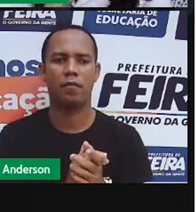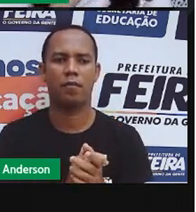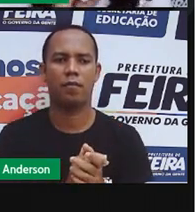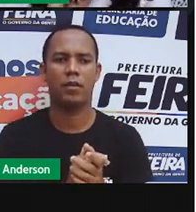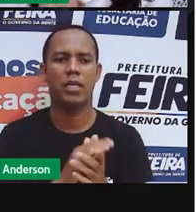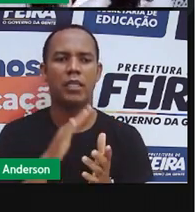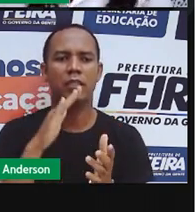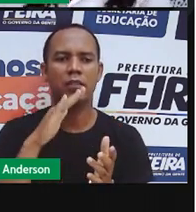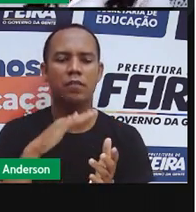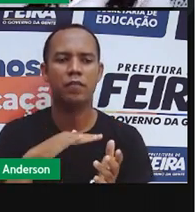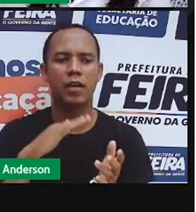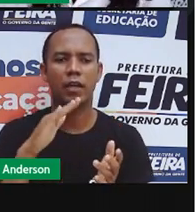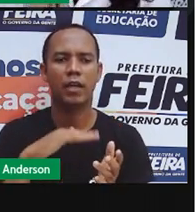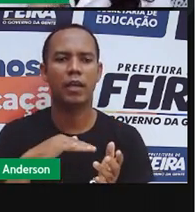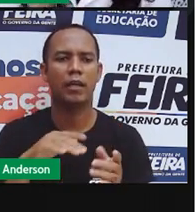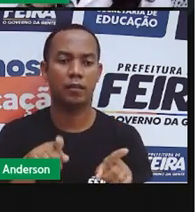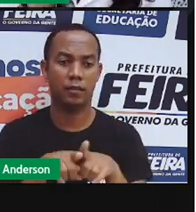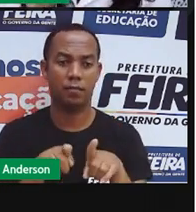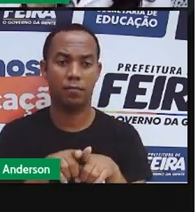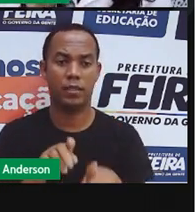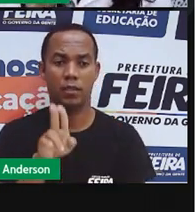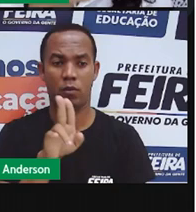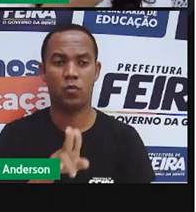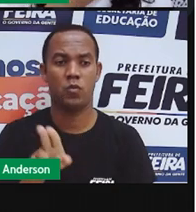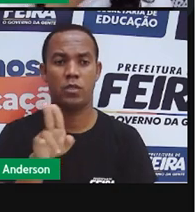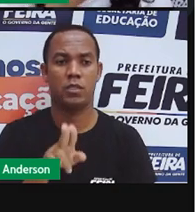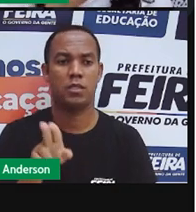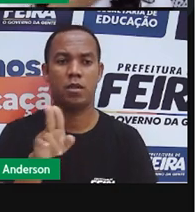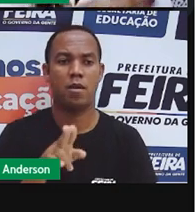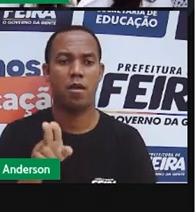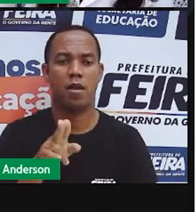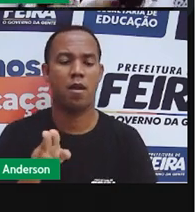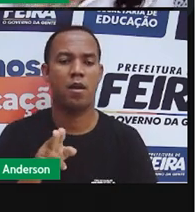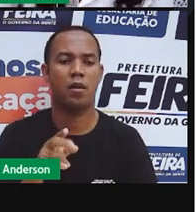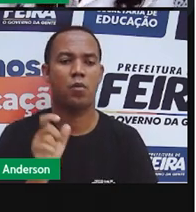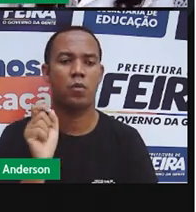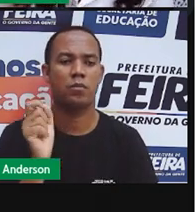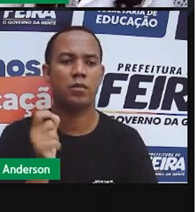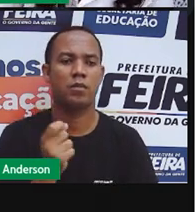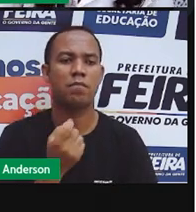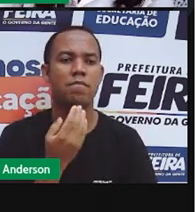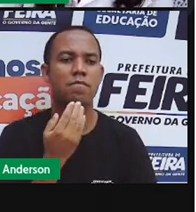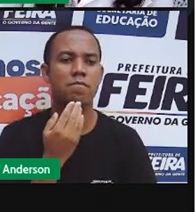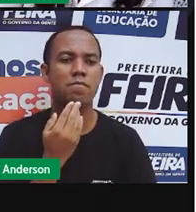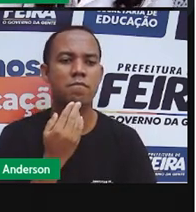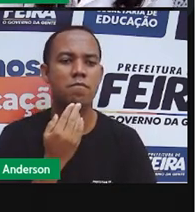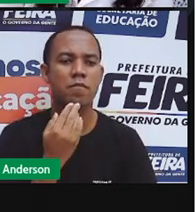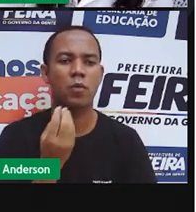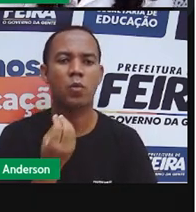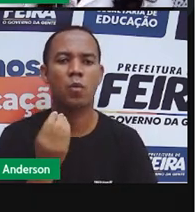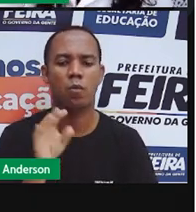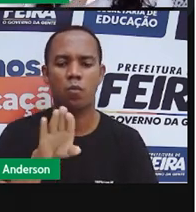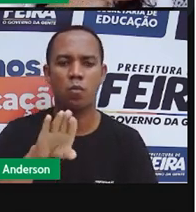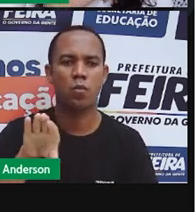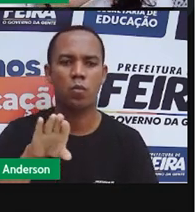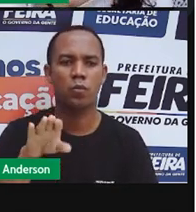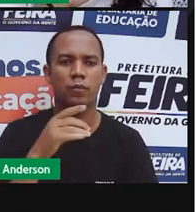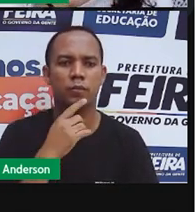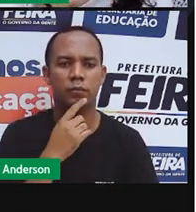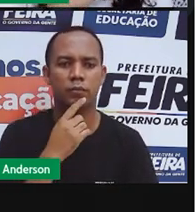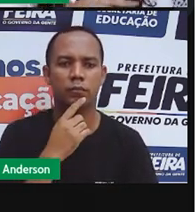pausadamente e utilizar os dedinhos no queixo para auxiliar na separação. Vamos lá?